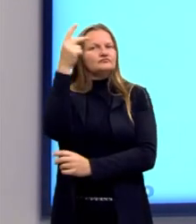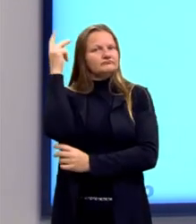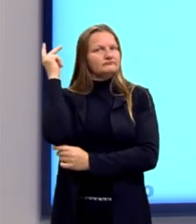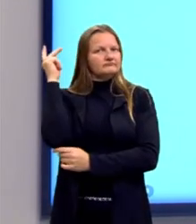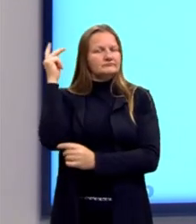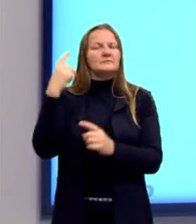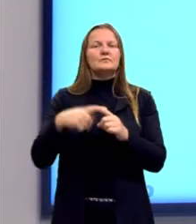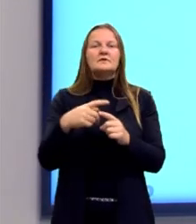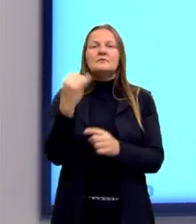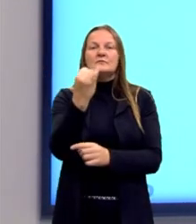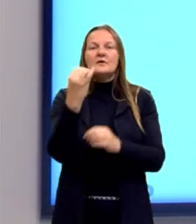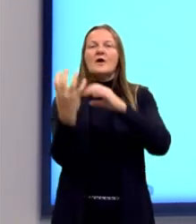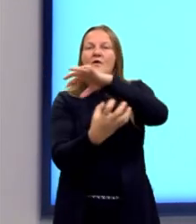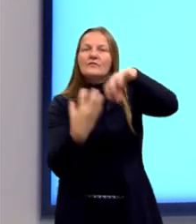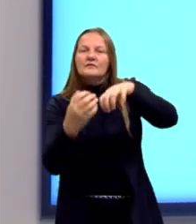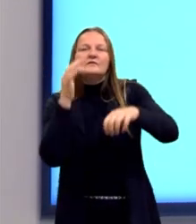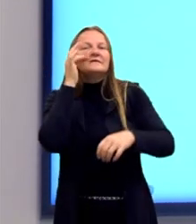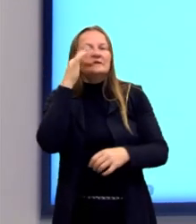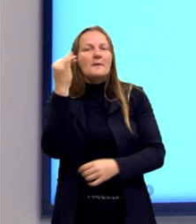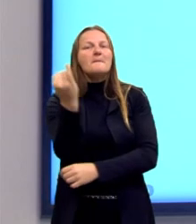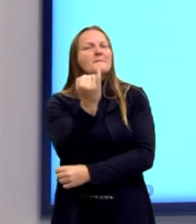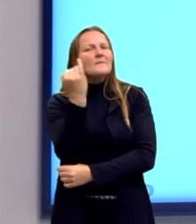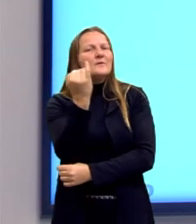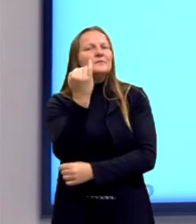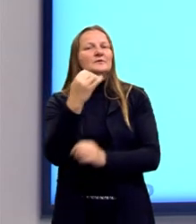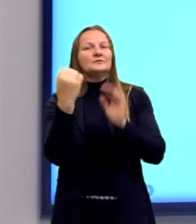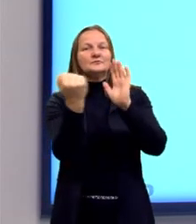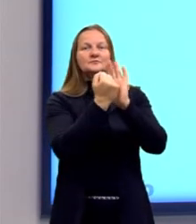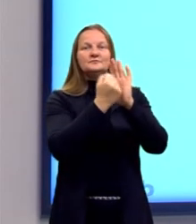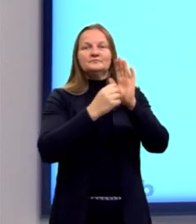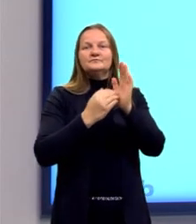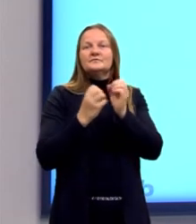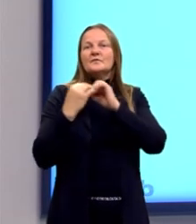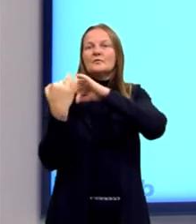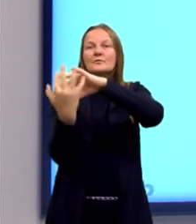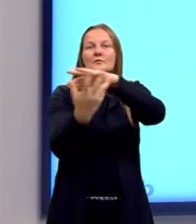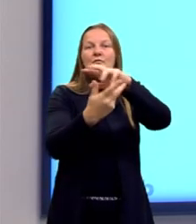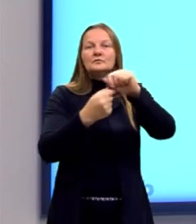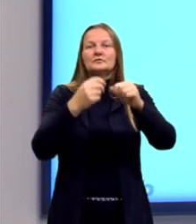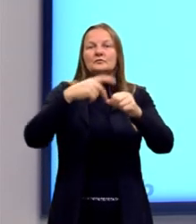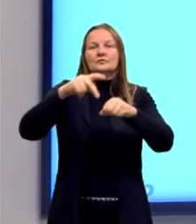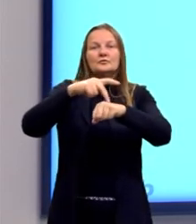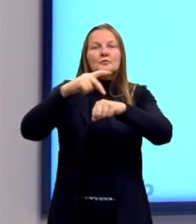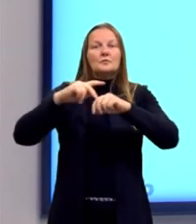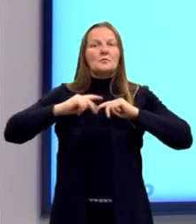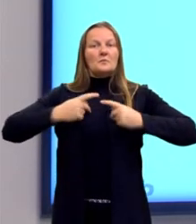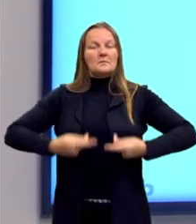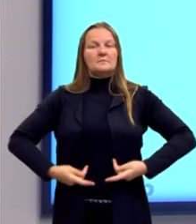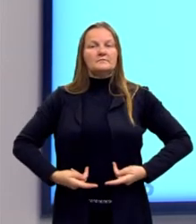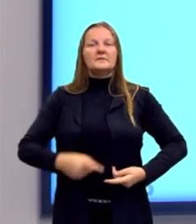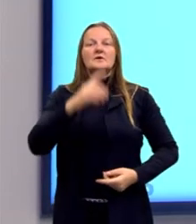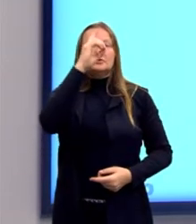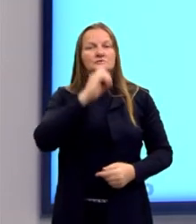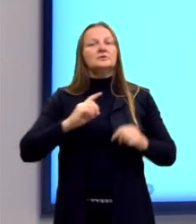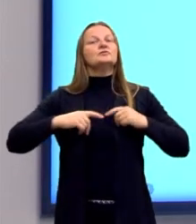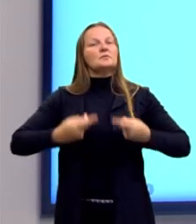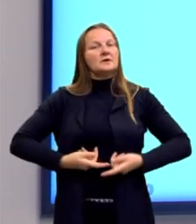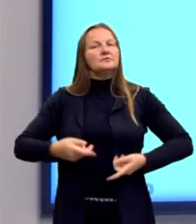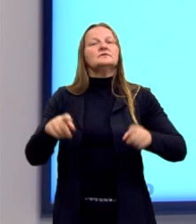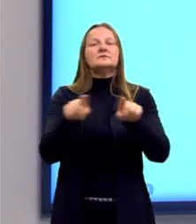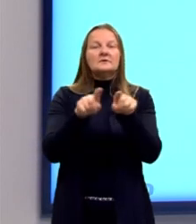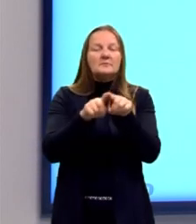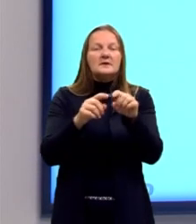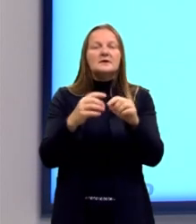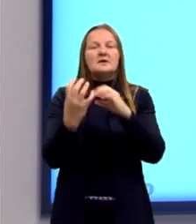como a Revolução Francesa, que as suas mudanças abrangem várias questões da humanidade, como aqui os direitos humanos. A